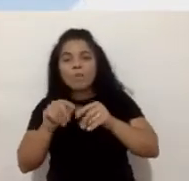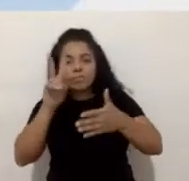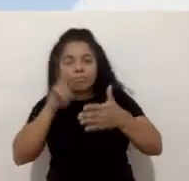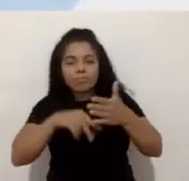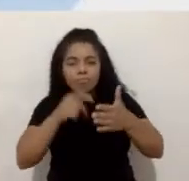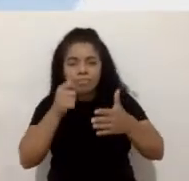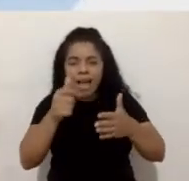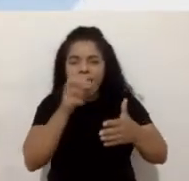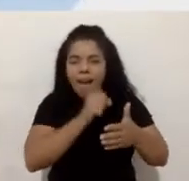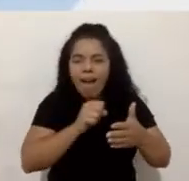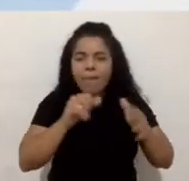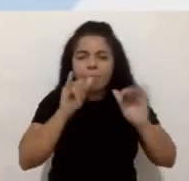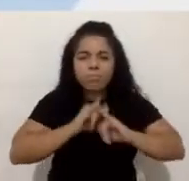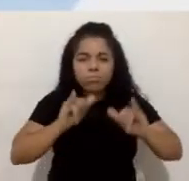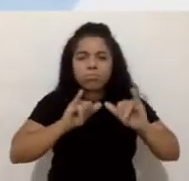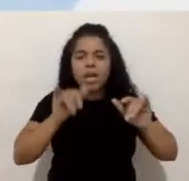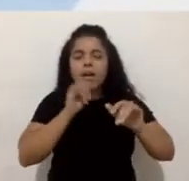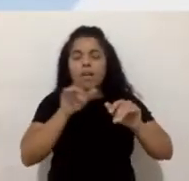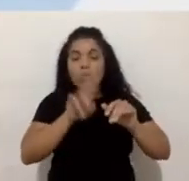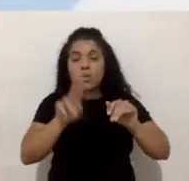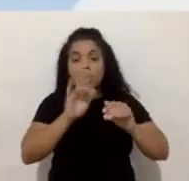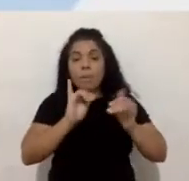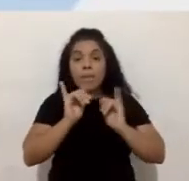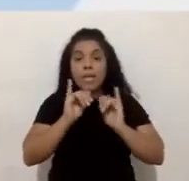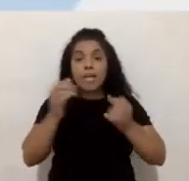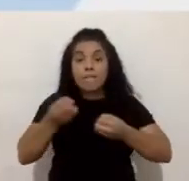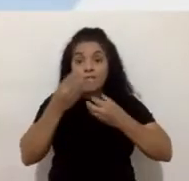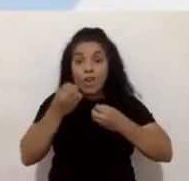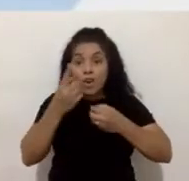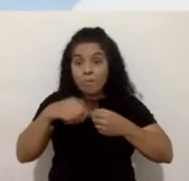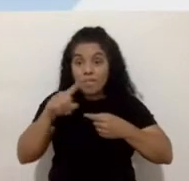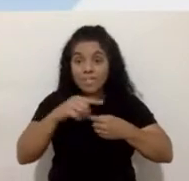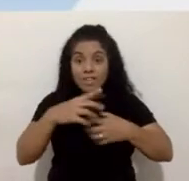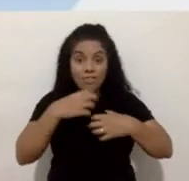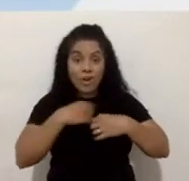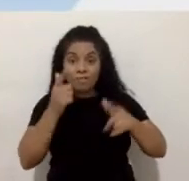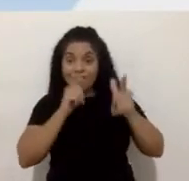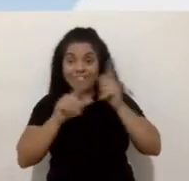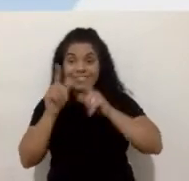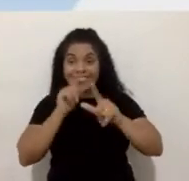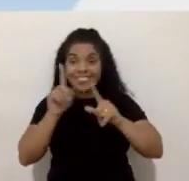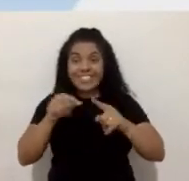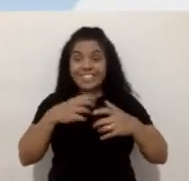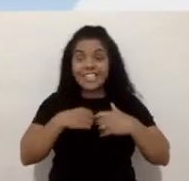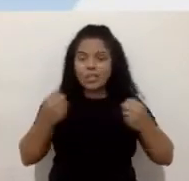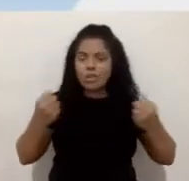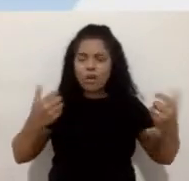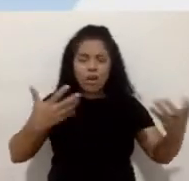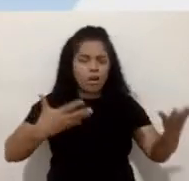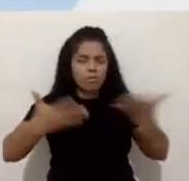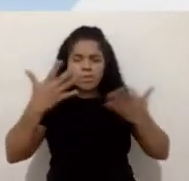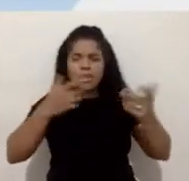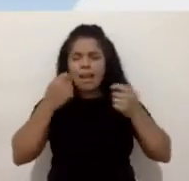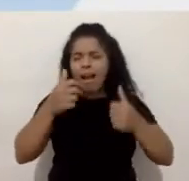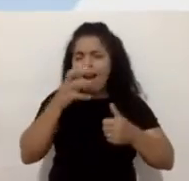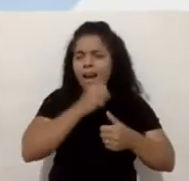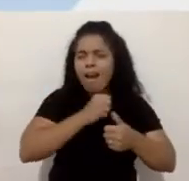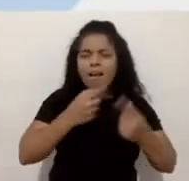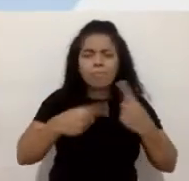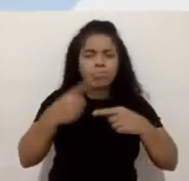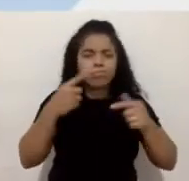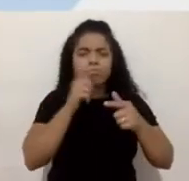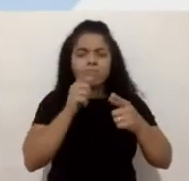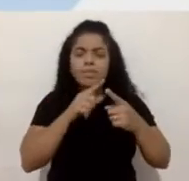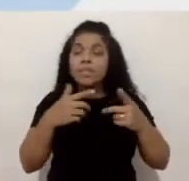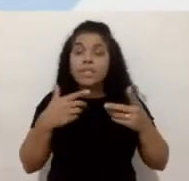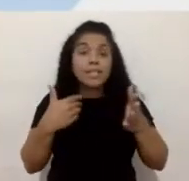consumir uma informação, né, da forma como a gente consegue, né, dessa forma fluida, fácil, rápida e independente. Muitas